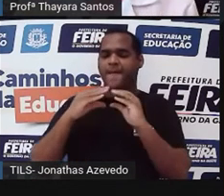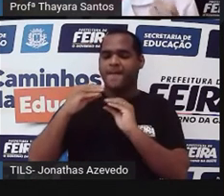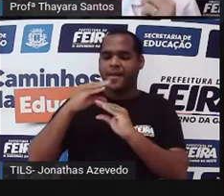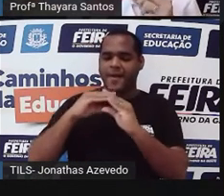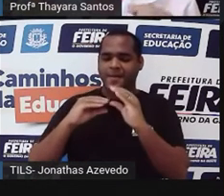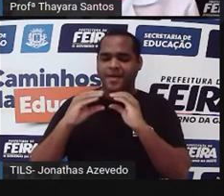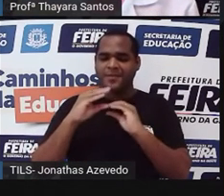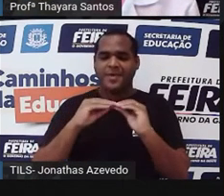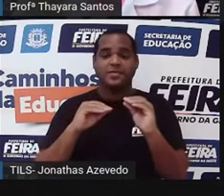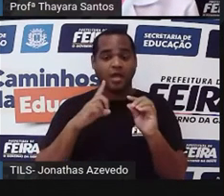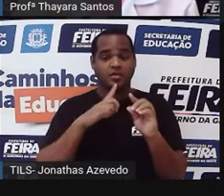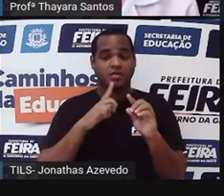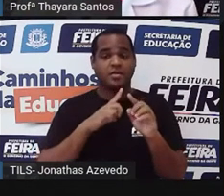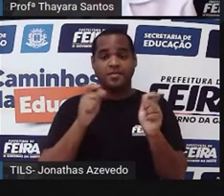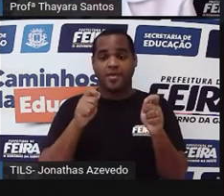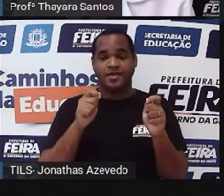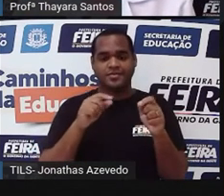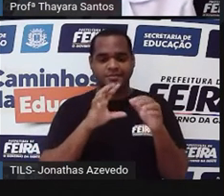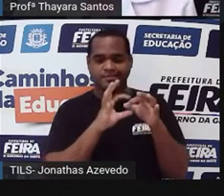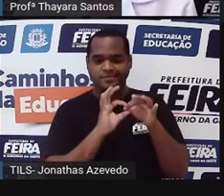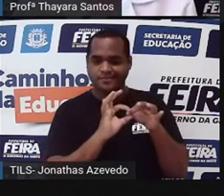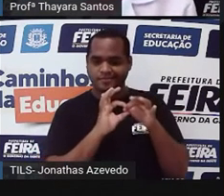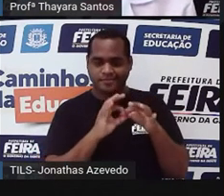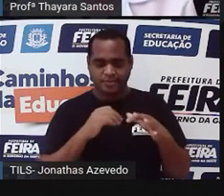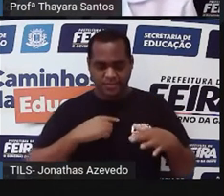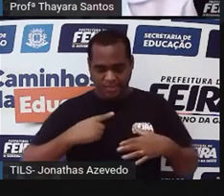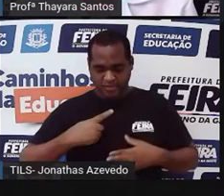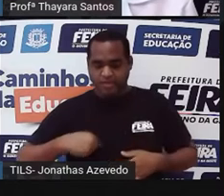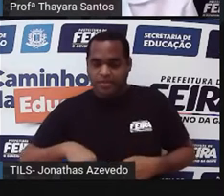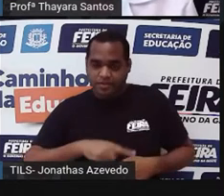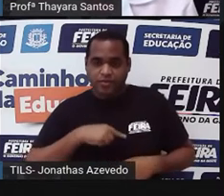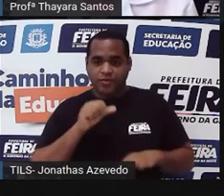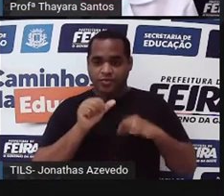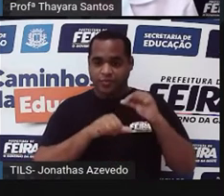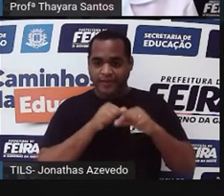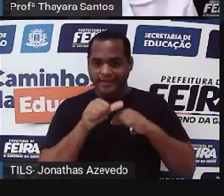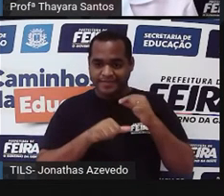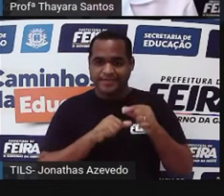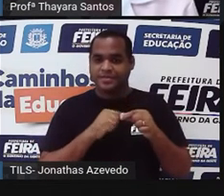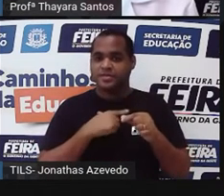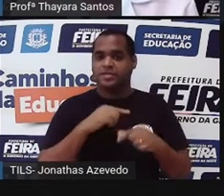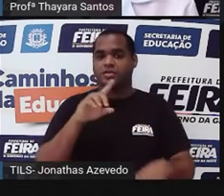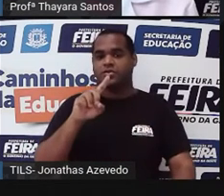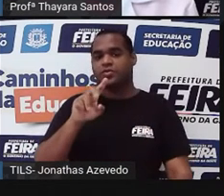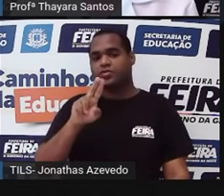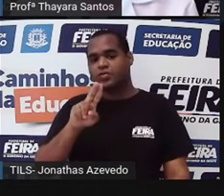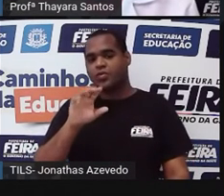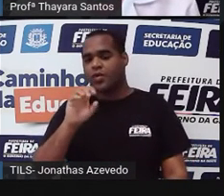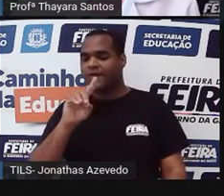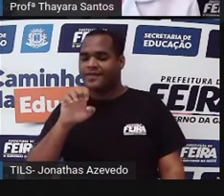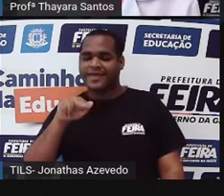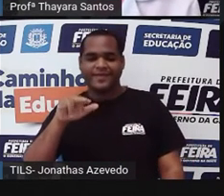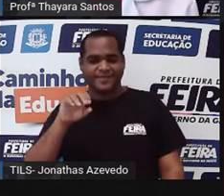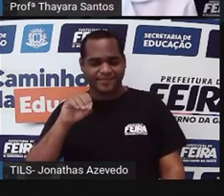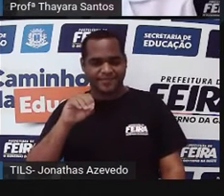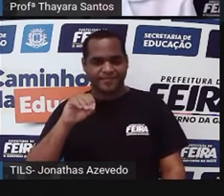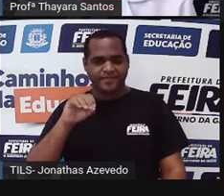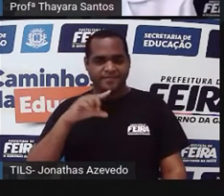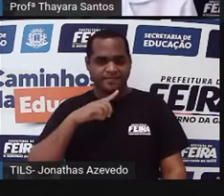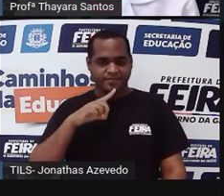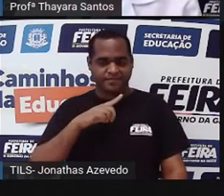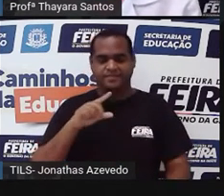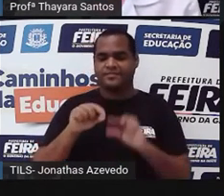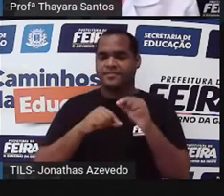esse é o quimo. O quimo vai ser encaminhado para o intestino delgado. Então, ele chega aqui no duodeno, acontece o processo de